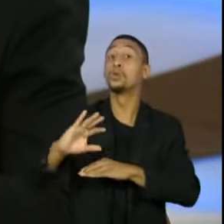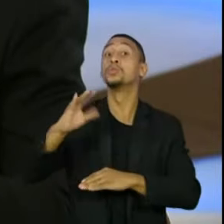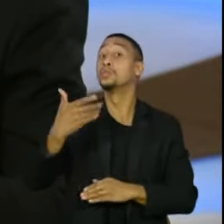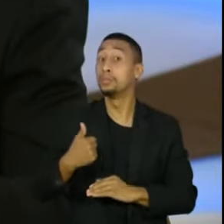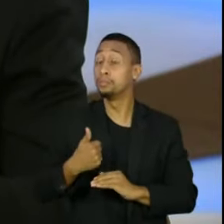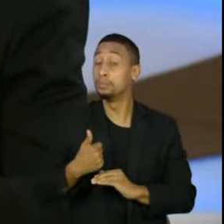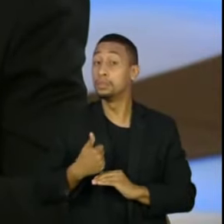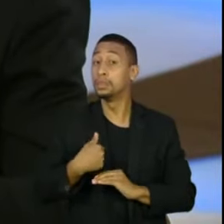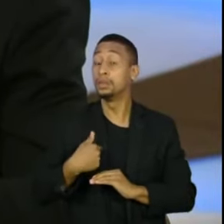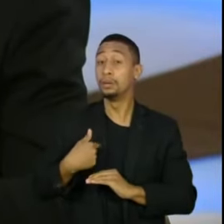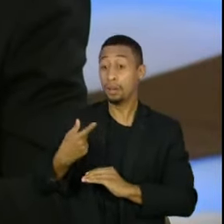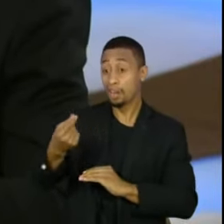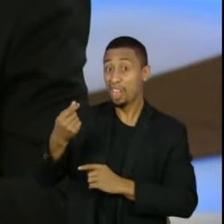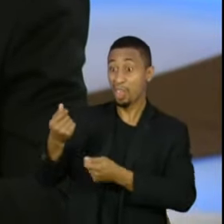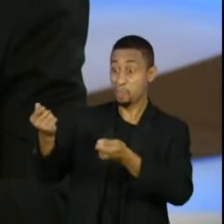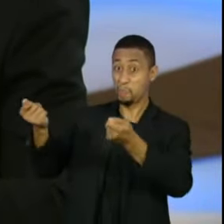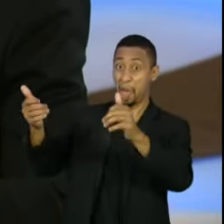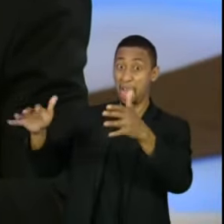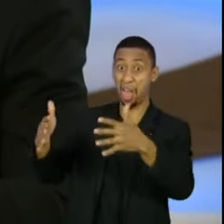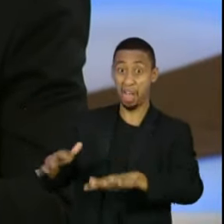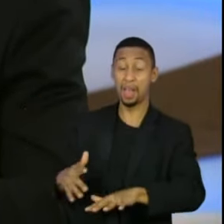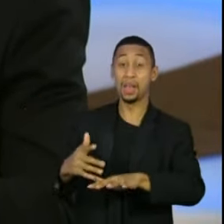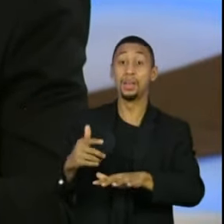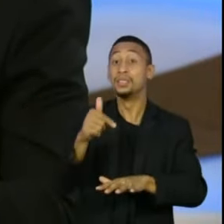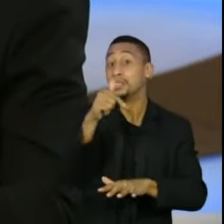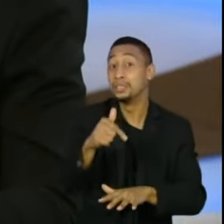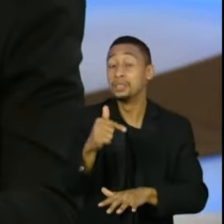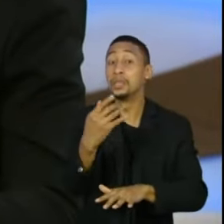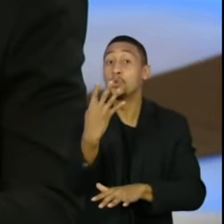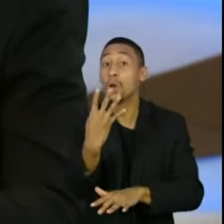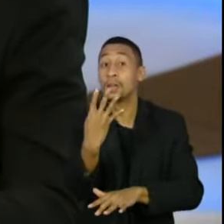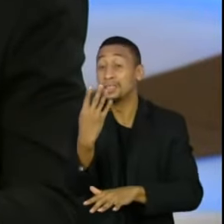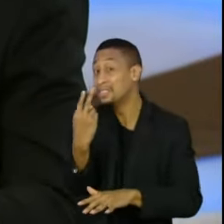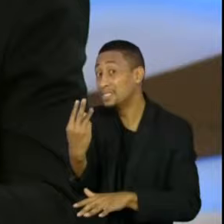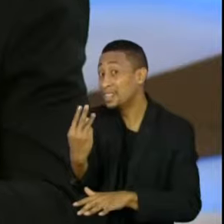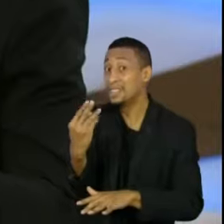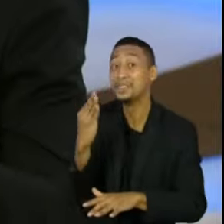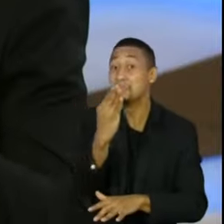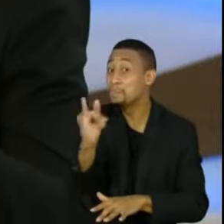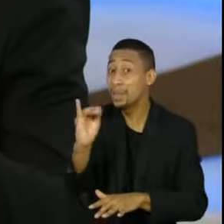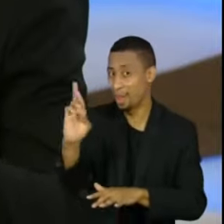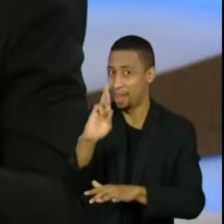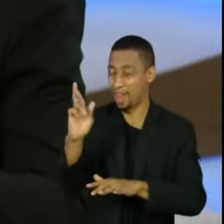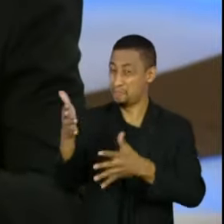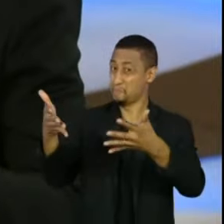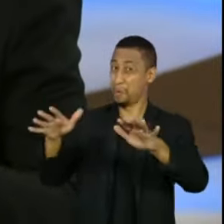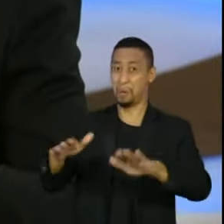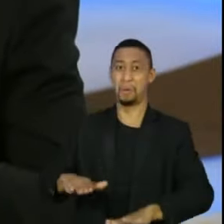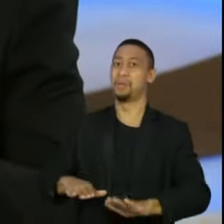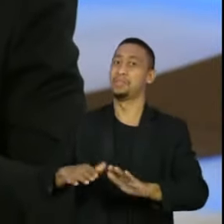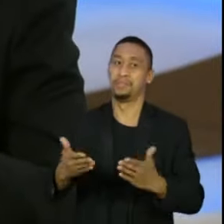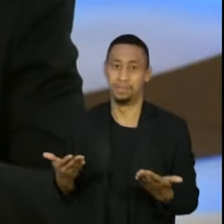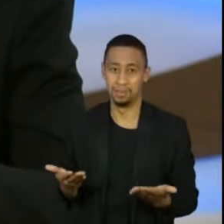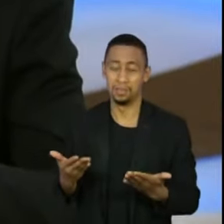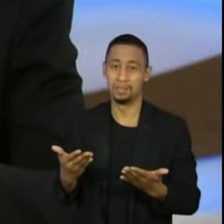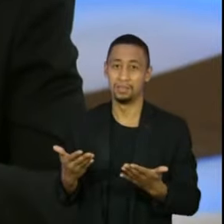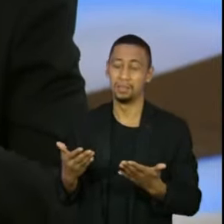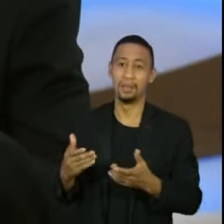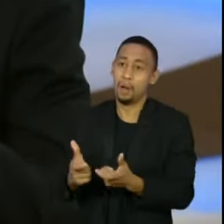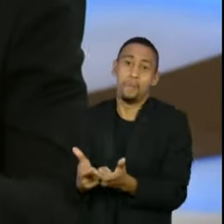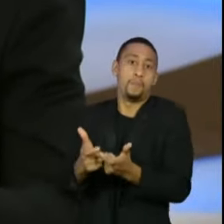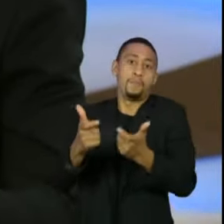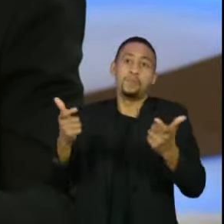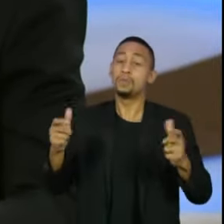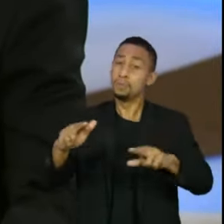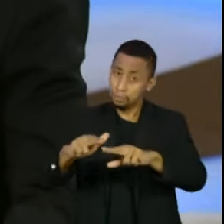primário no Brasil de 743 bilhões de reais. Necessário ser feito, mas seis vezes maior do que o esperado por conta da